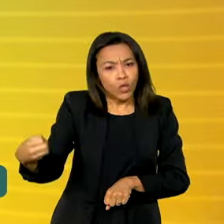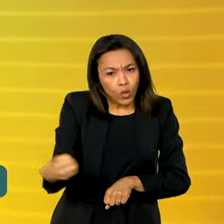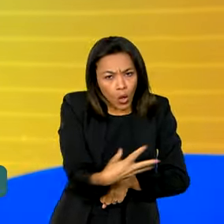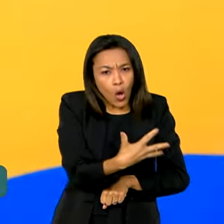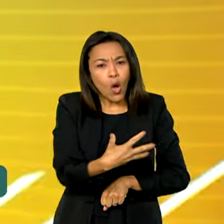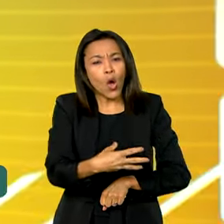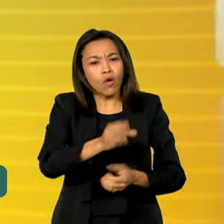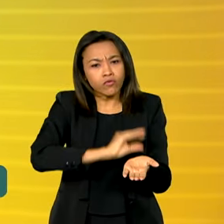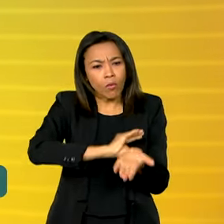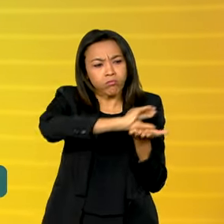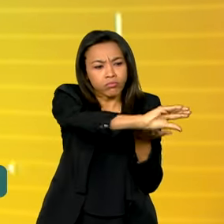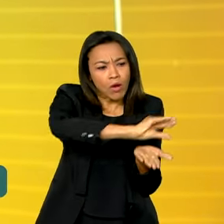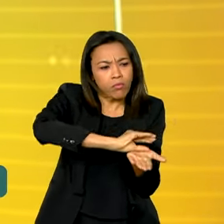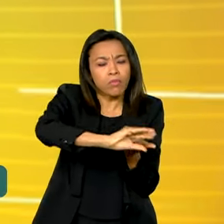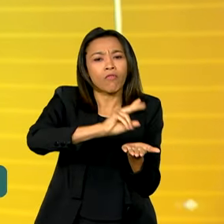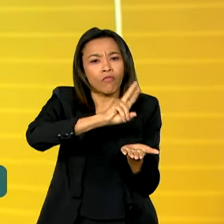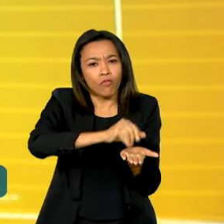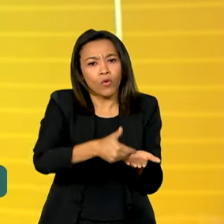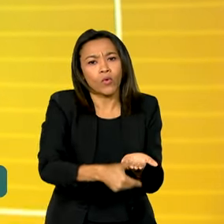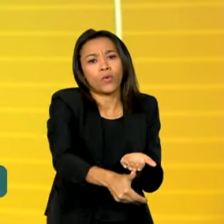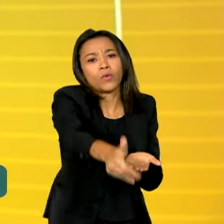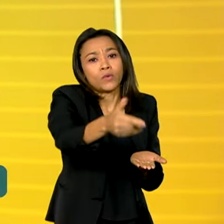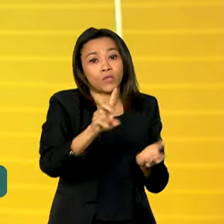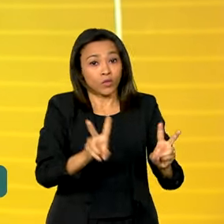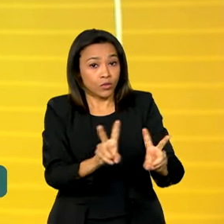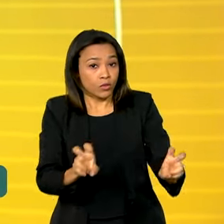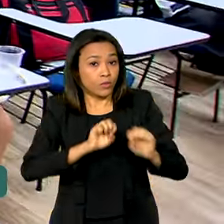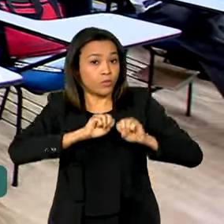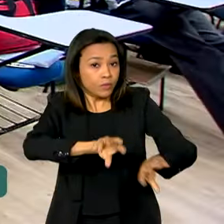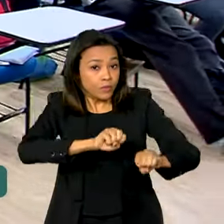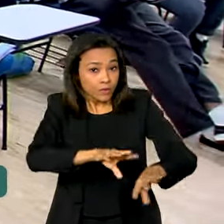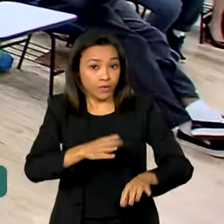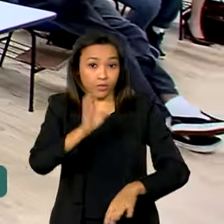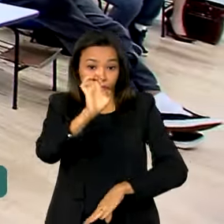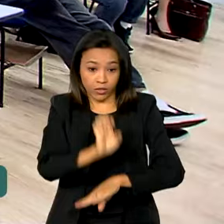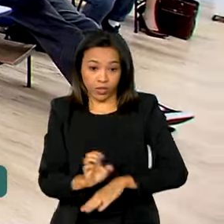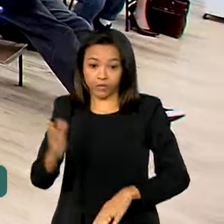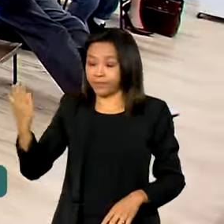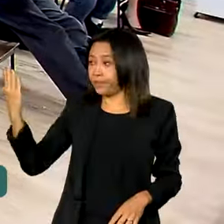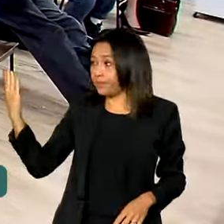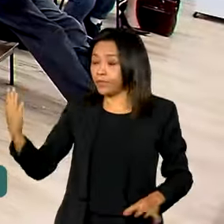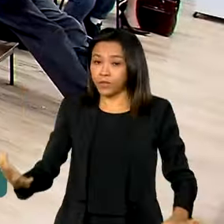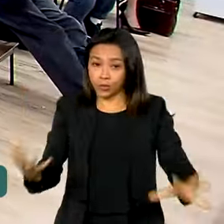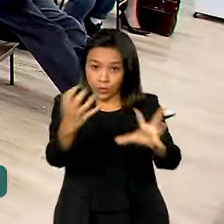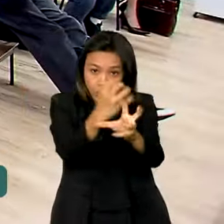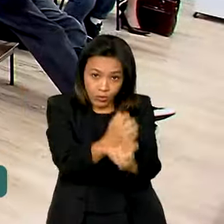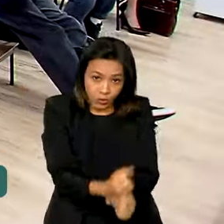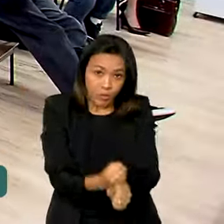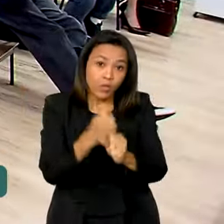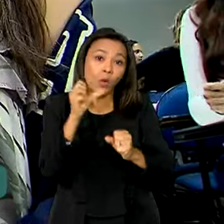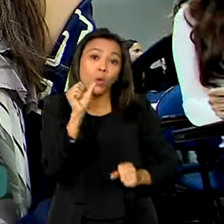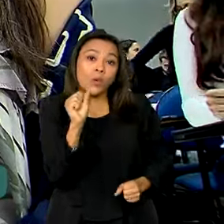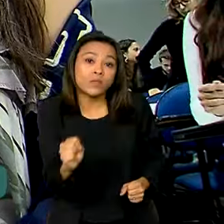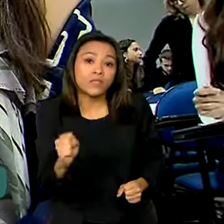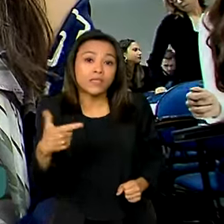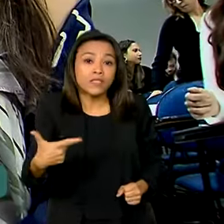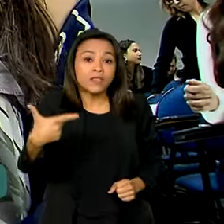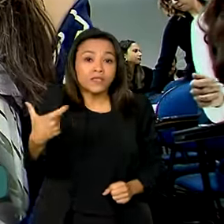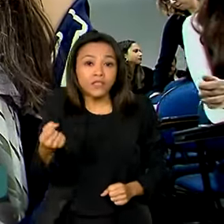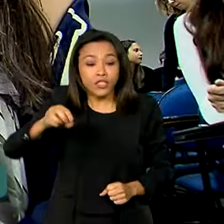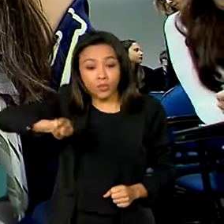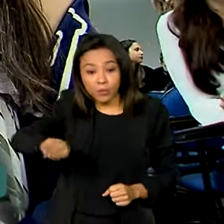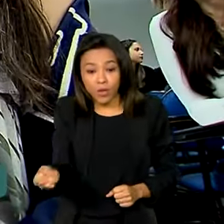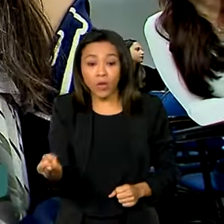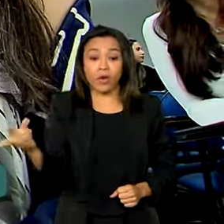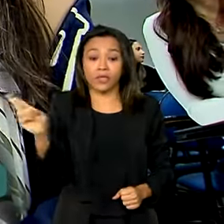para todas as etapas da educação em Goiás. No total, serão investidos R 820 milhões